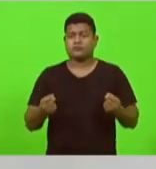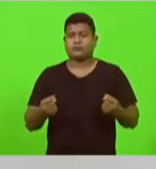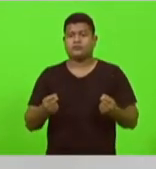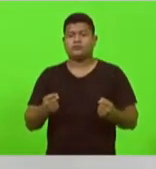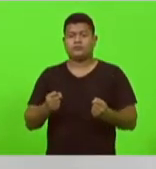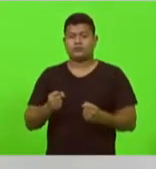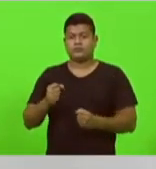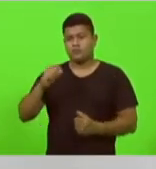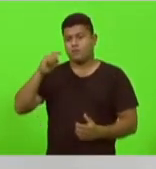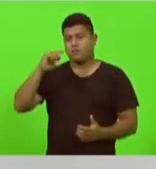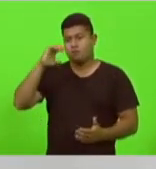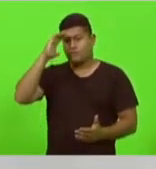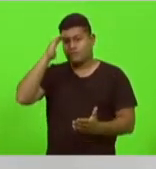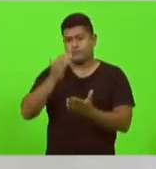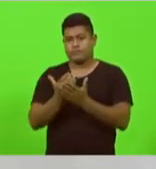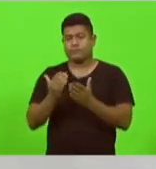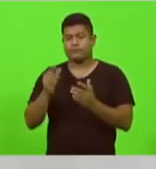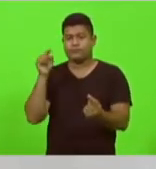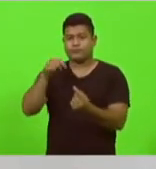pelo povo catarinense.